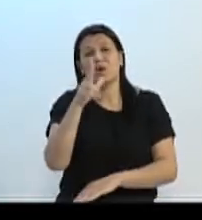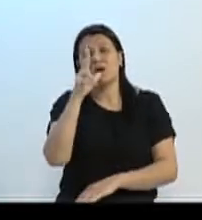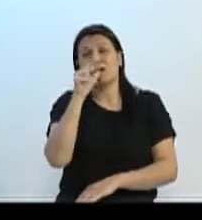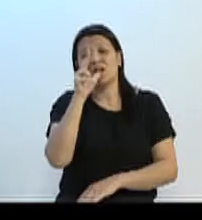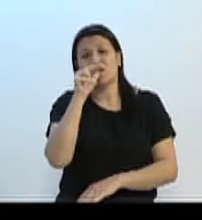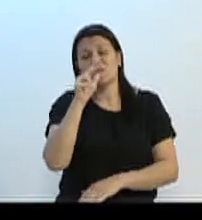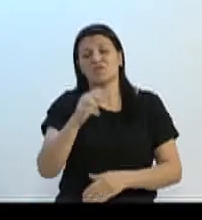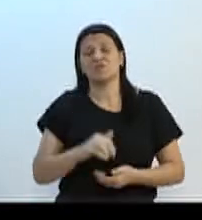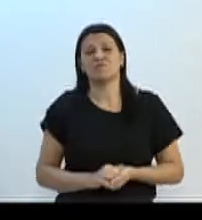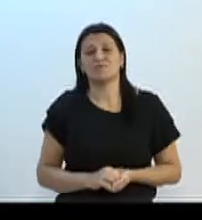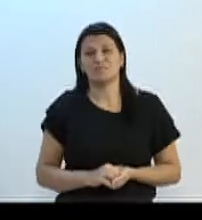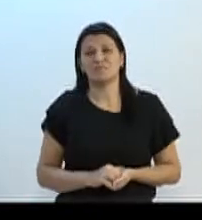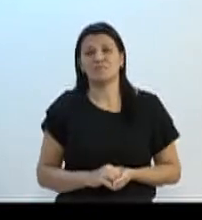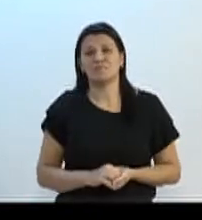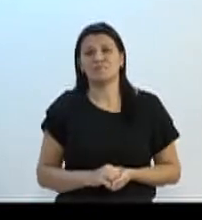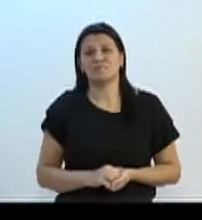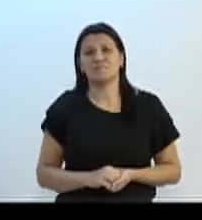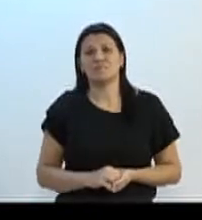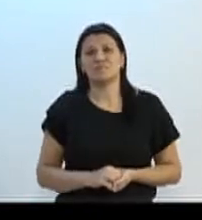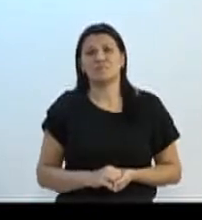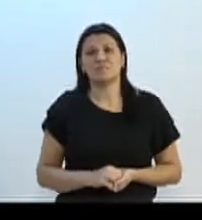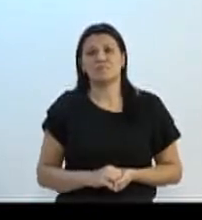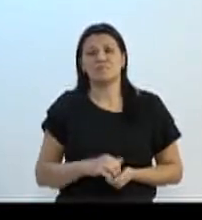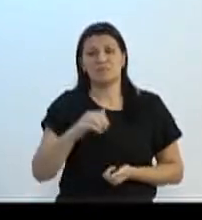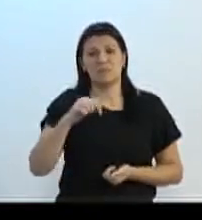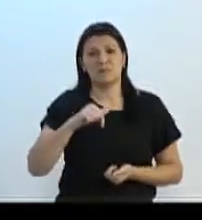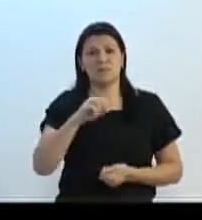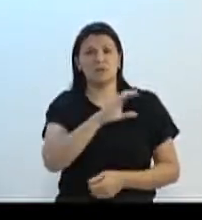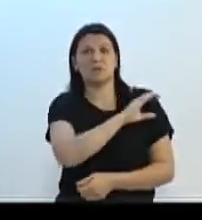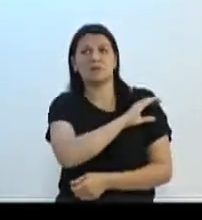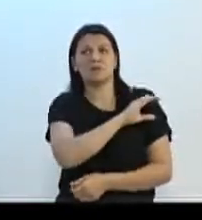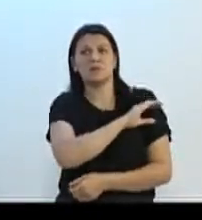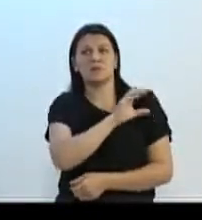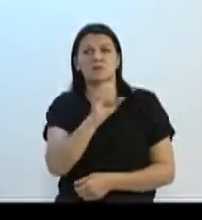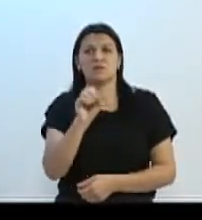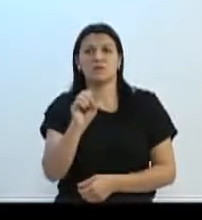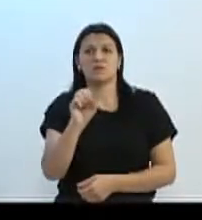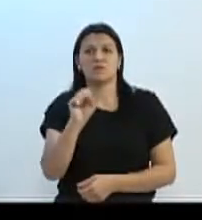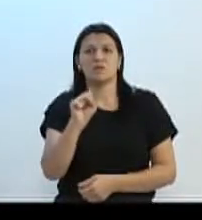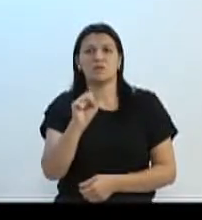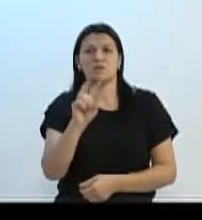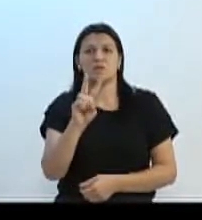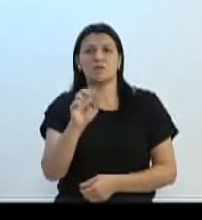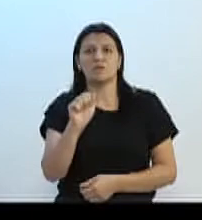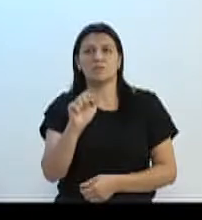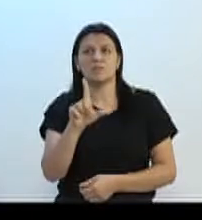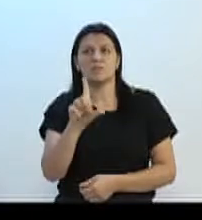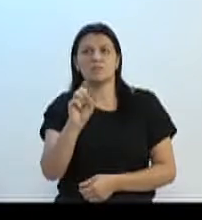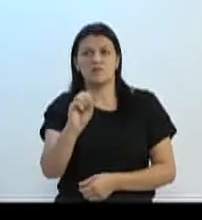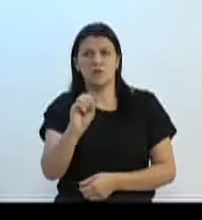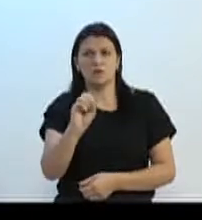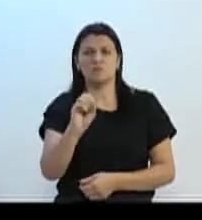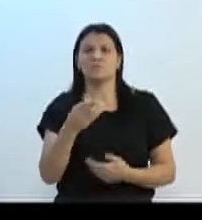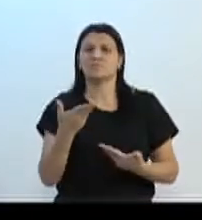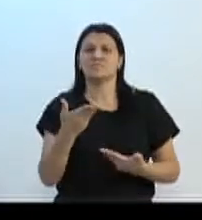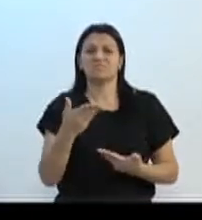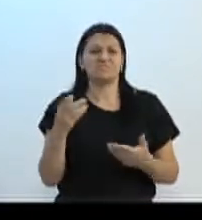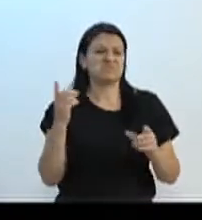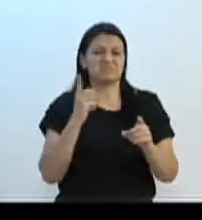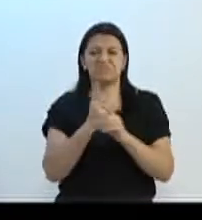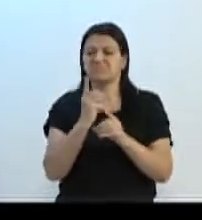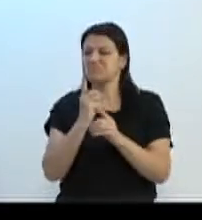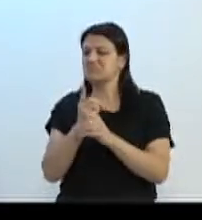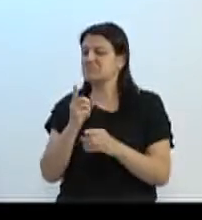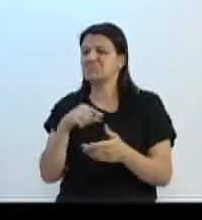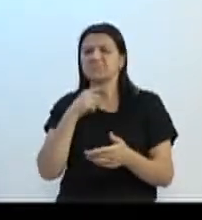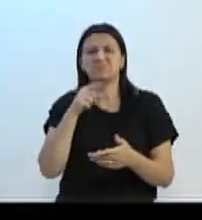aqui é o CI Oswaldo de Champs, estive aqui, portão aberto, não achei nem um funcionário trabalhando, a obra